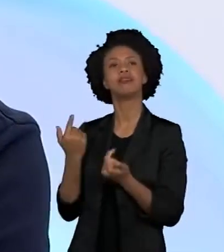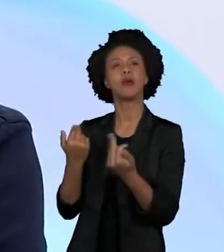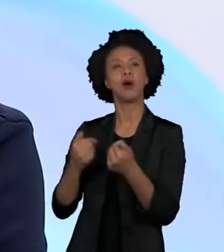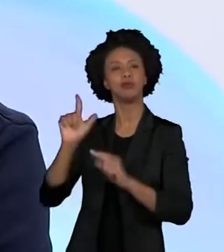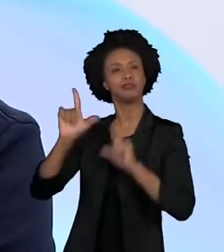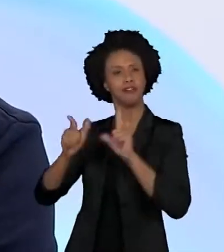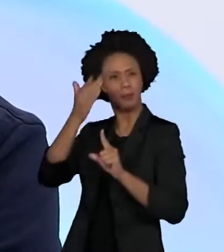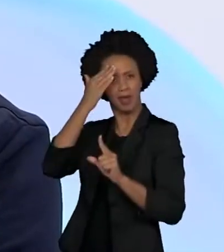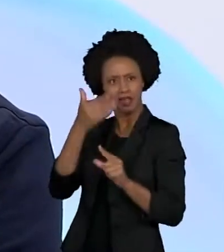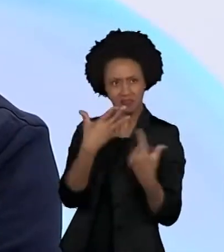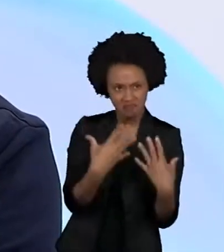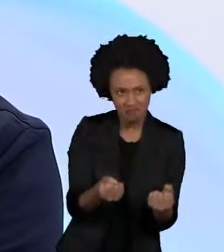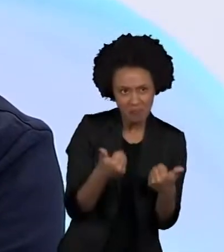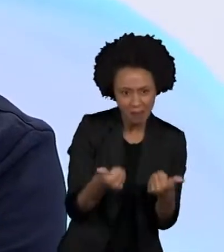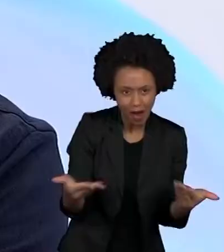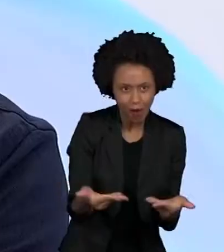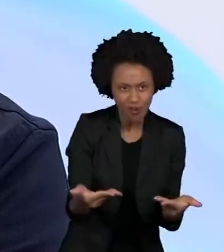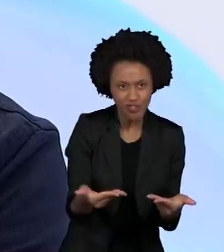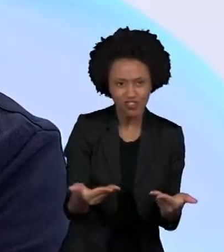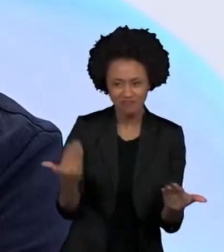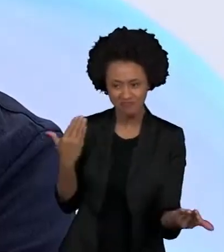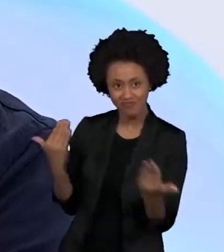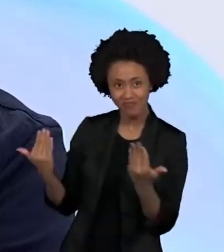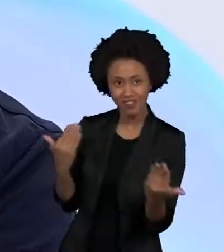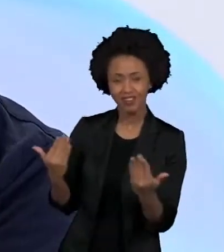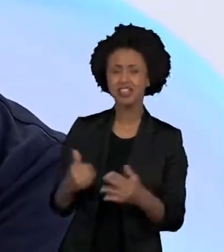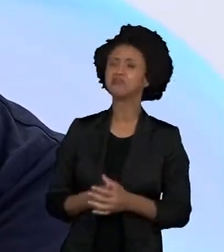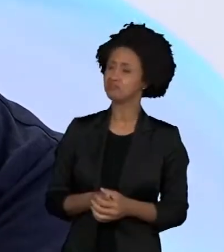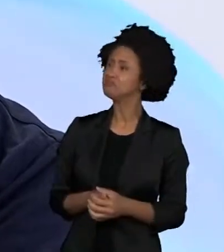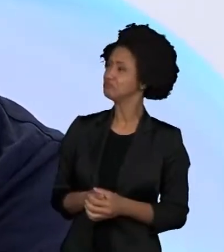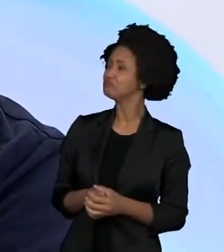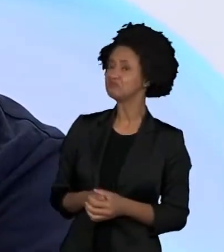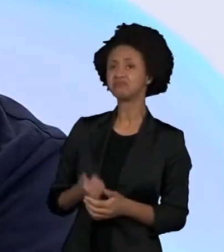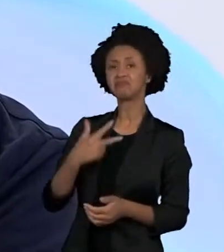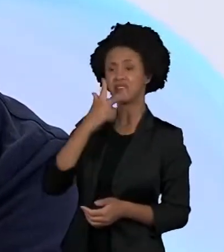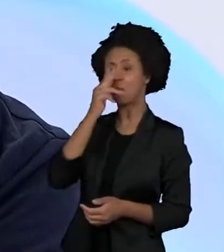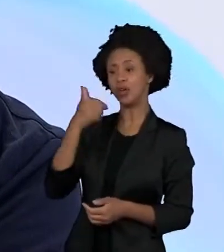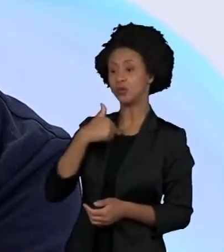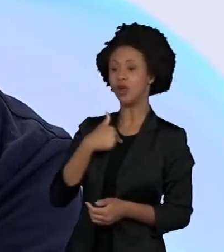Eu acho que eu faria o Rui com a minha idade.